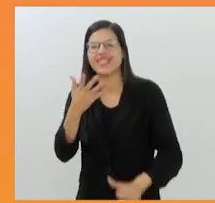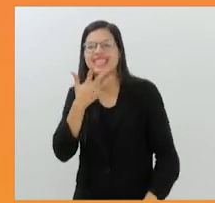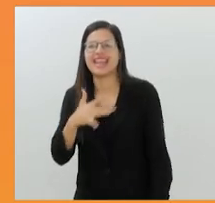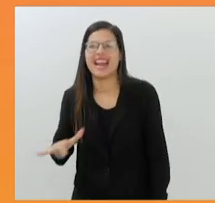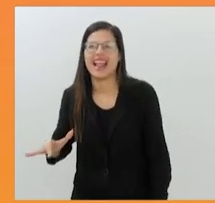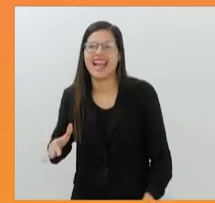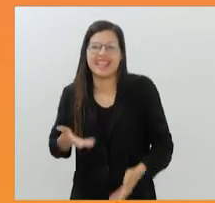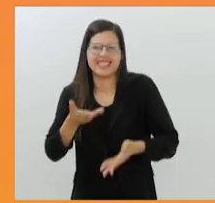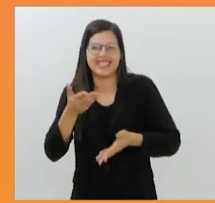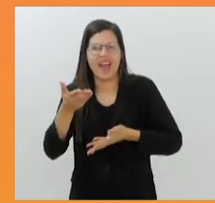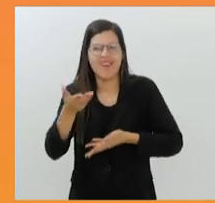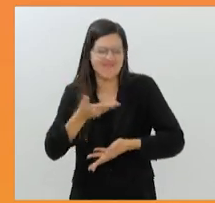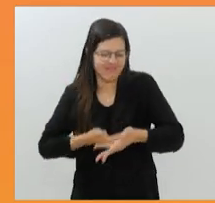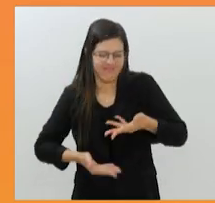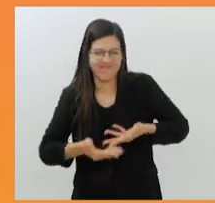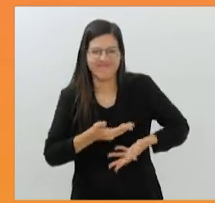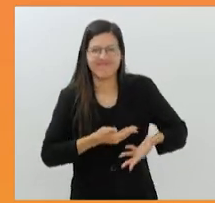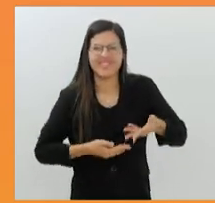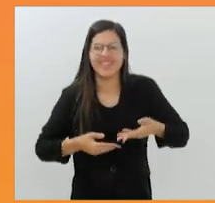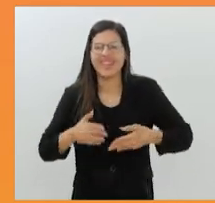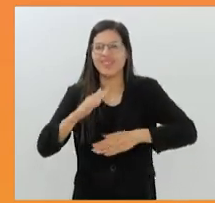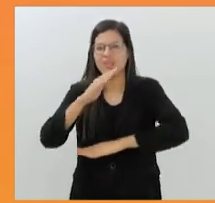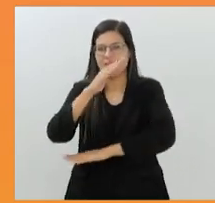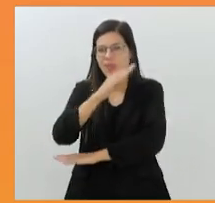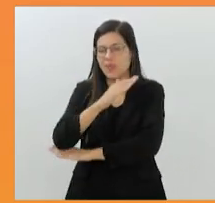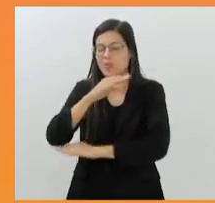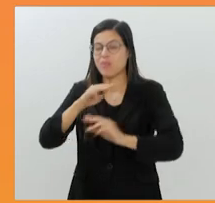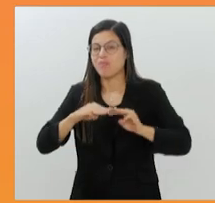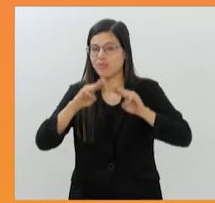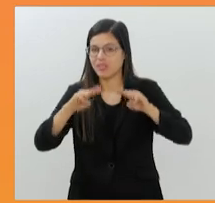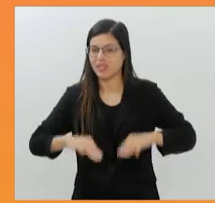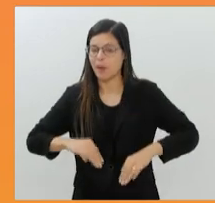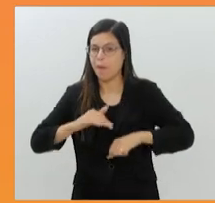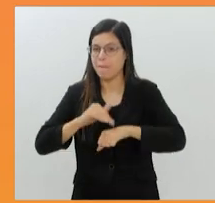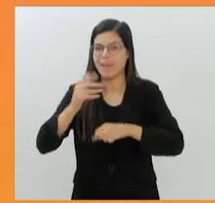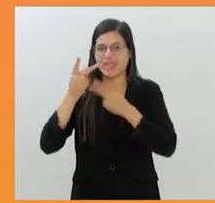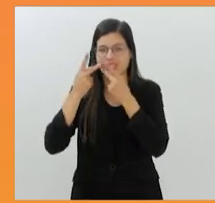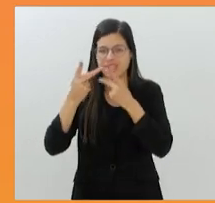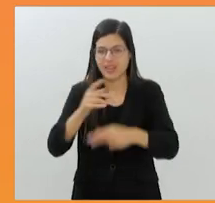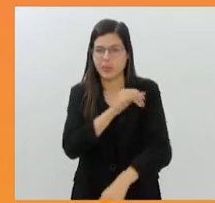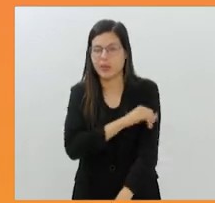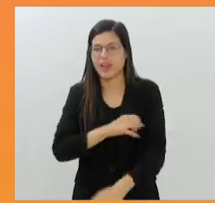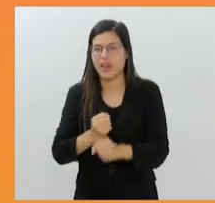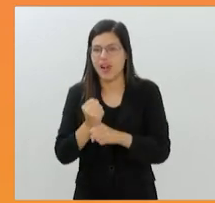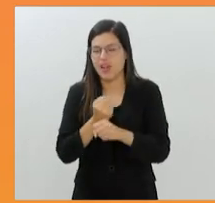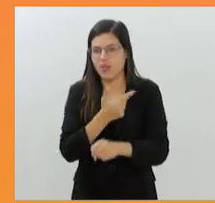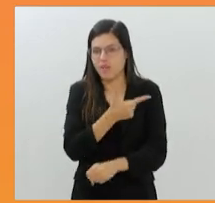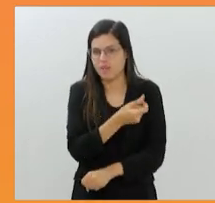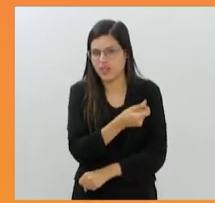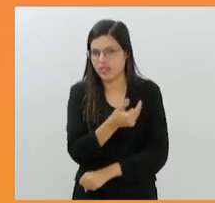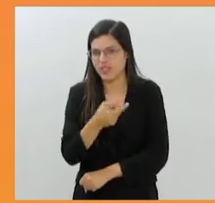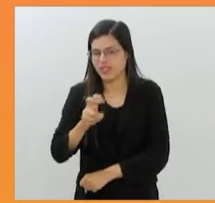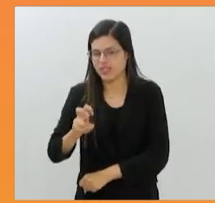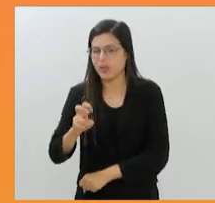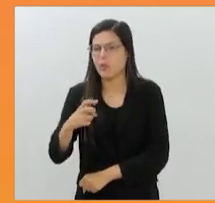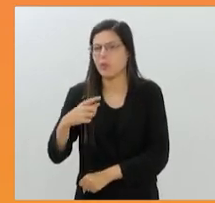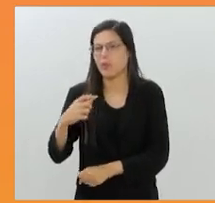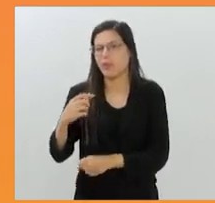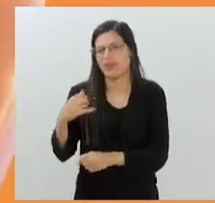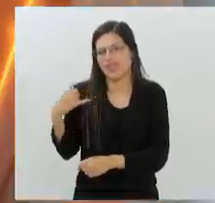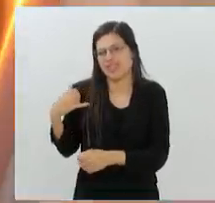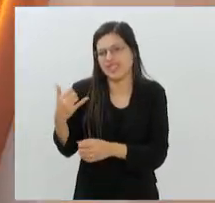mais naquele que é o museu mais visitado no Rio de Janeiro e que em 2025 vai completar 10 anos de